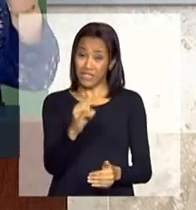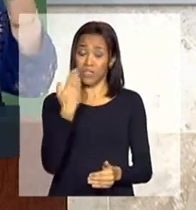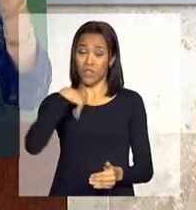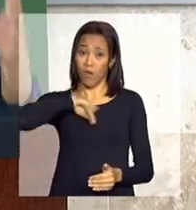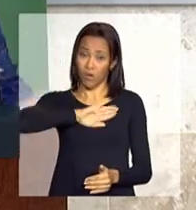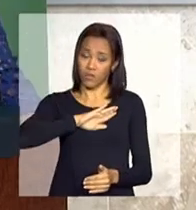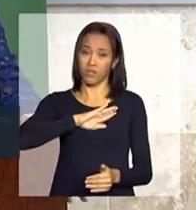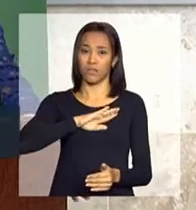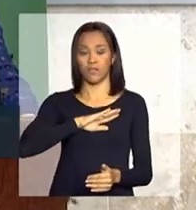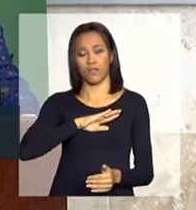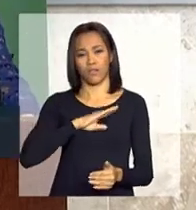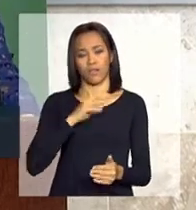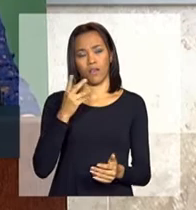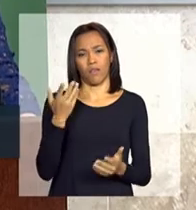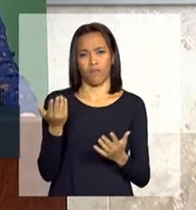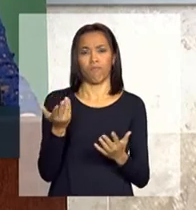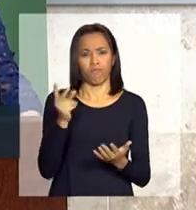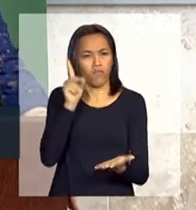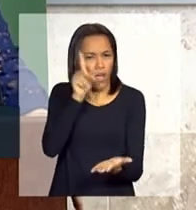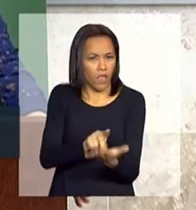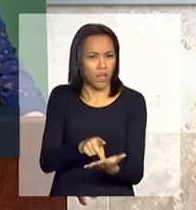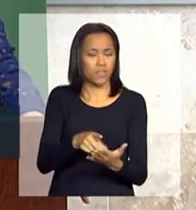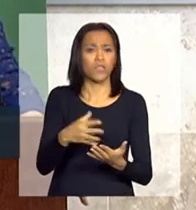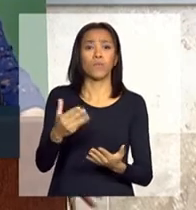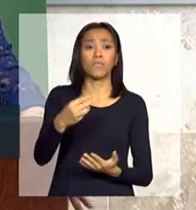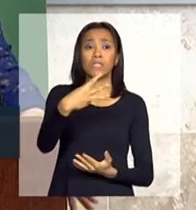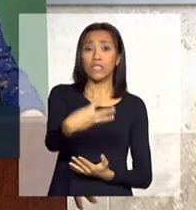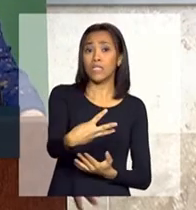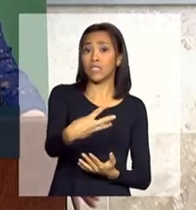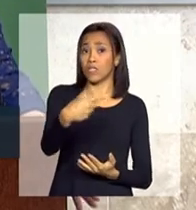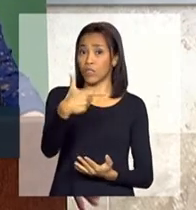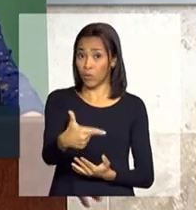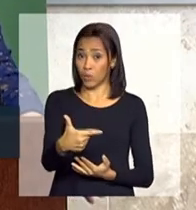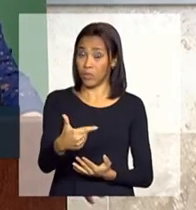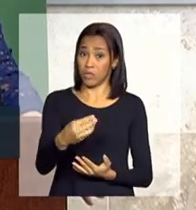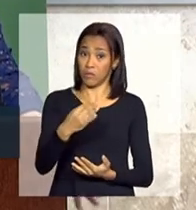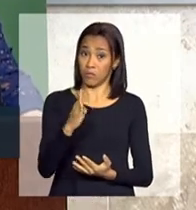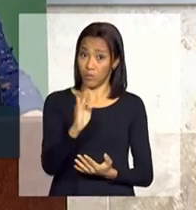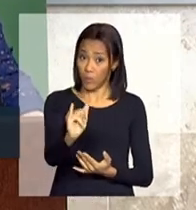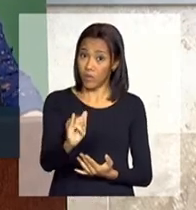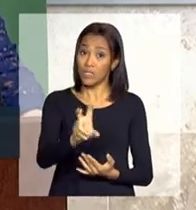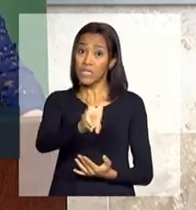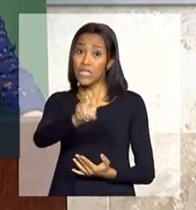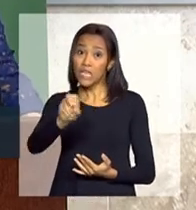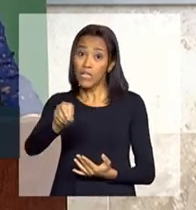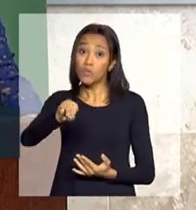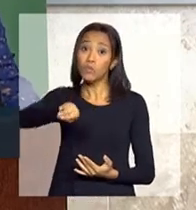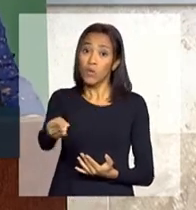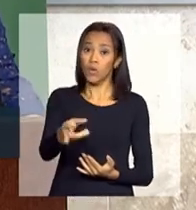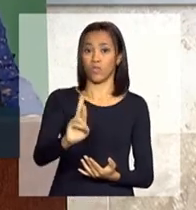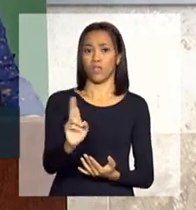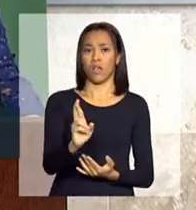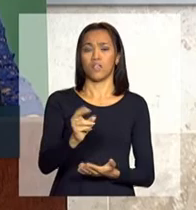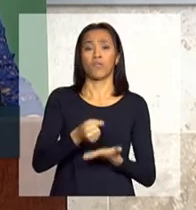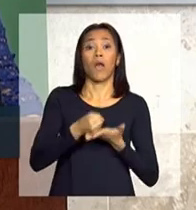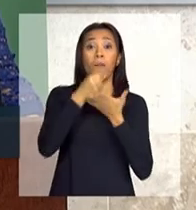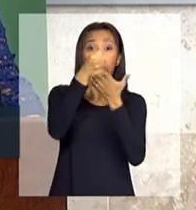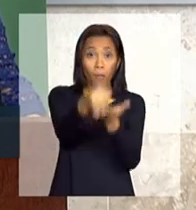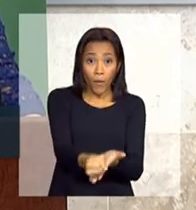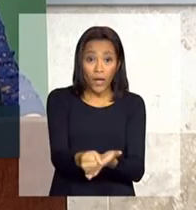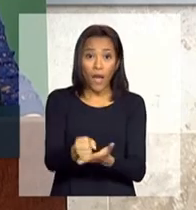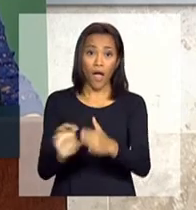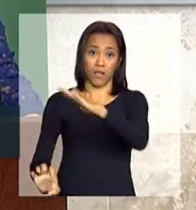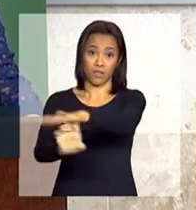olhar em termos numéricos, são 32 bilhões e 500 milhões de reais para apoiar as empresas na